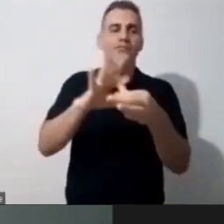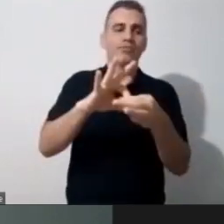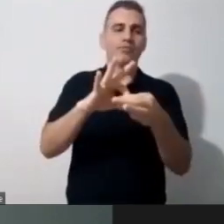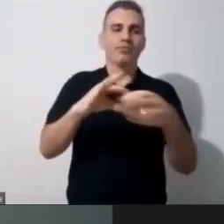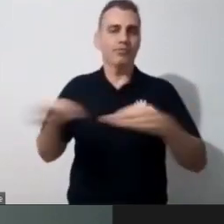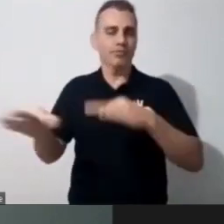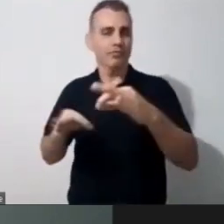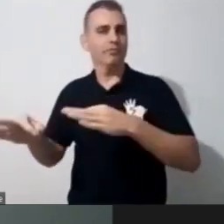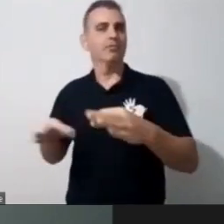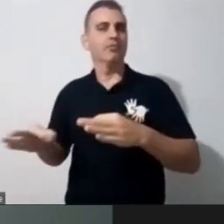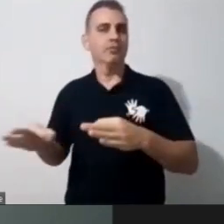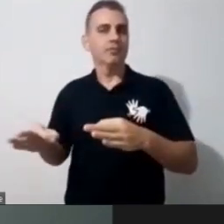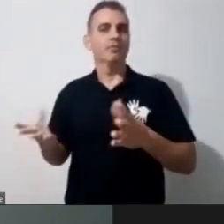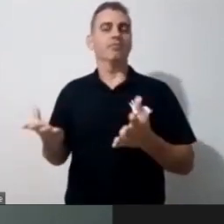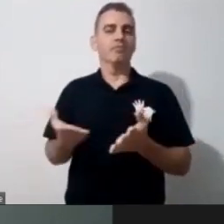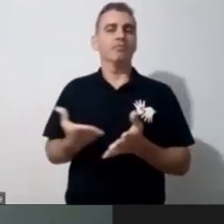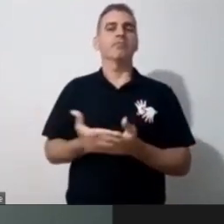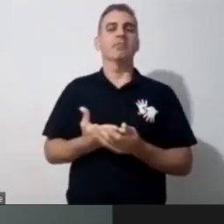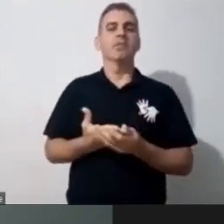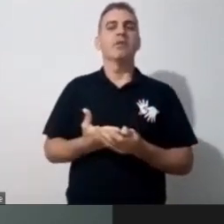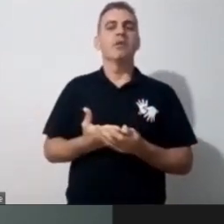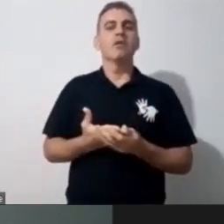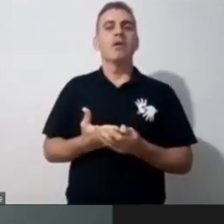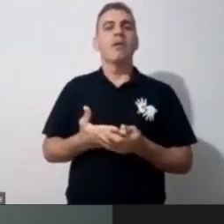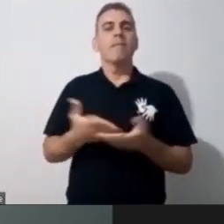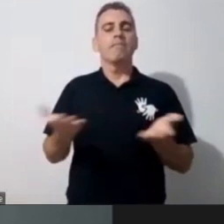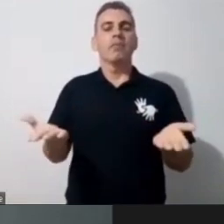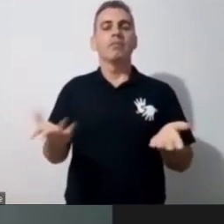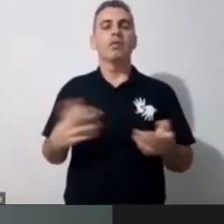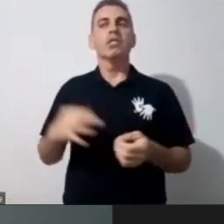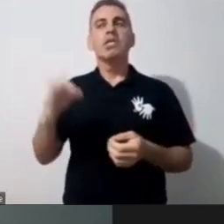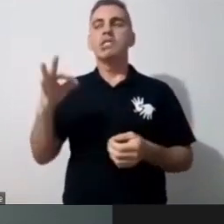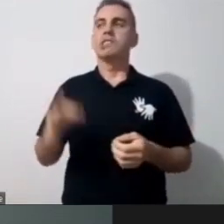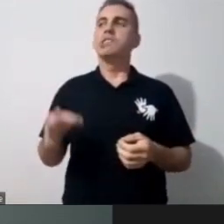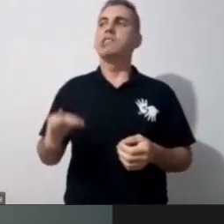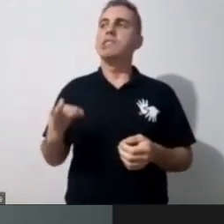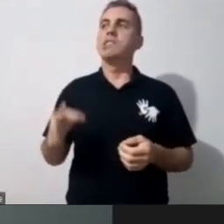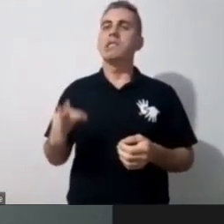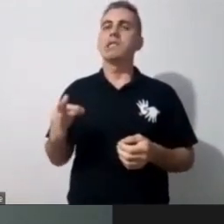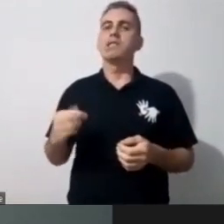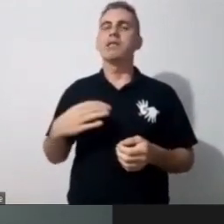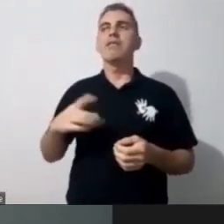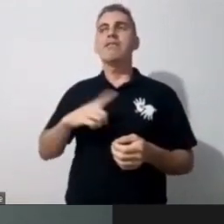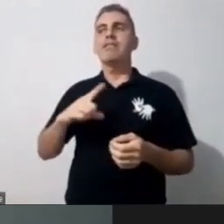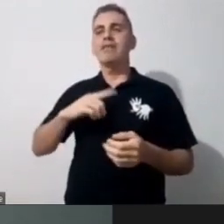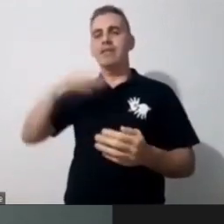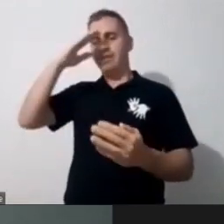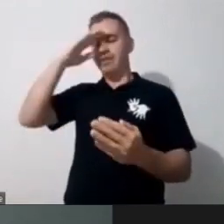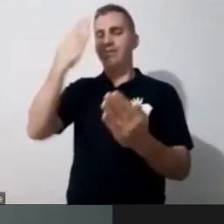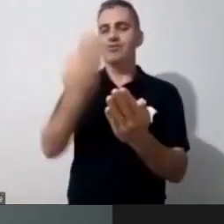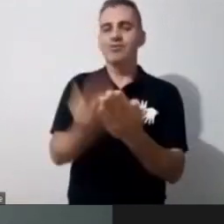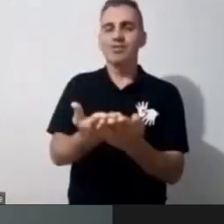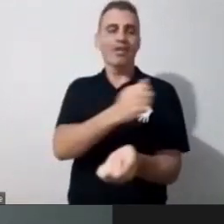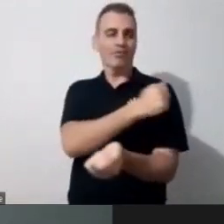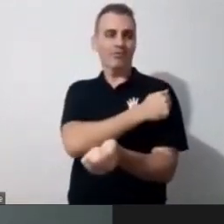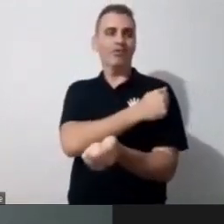sentido. Então, assim, para que dê certo, a gente precisa acreditar no potencial. Então, eu